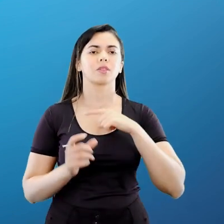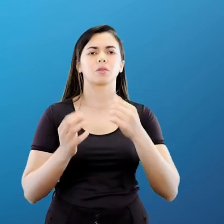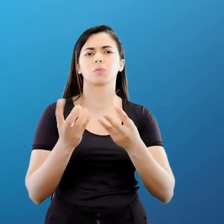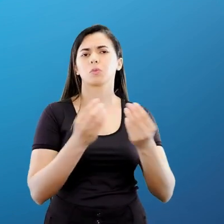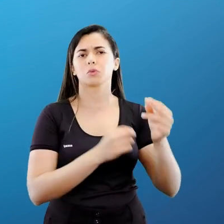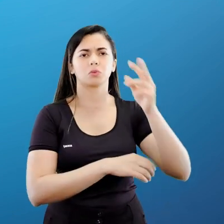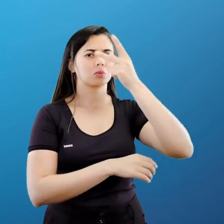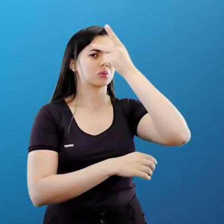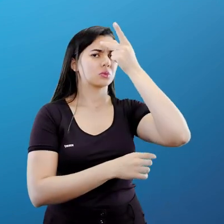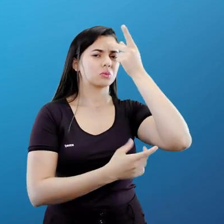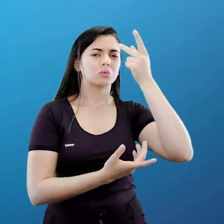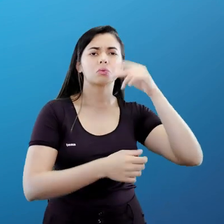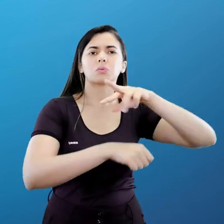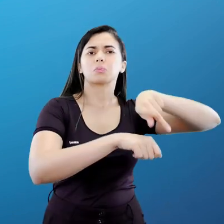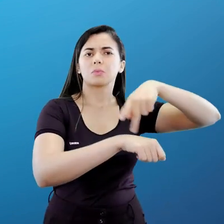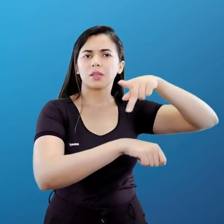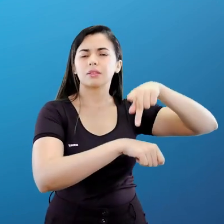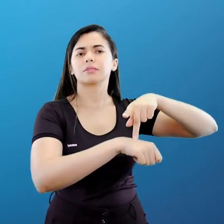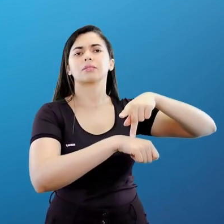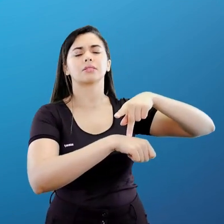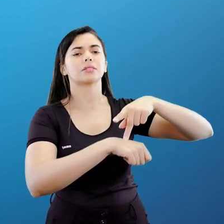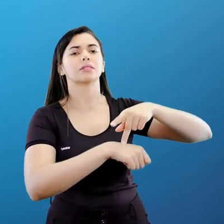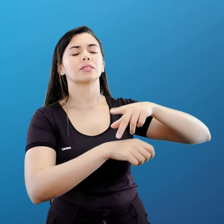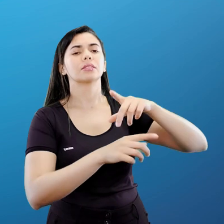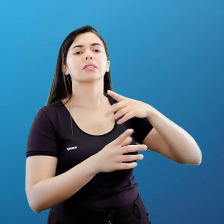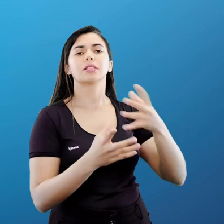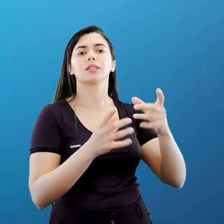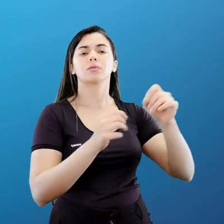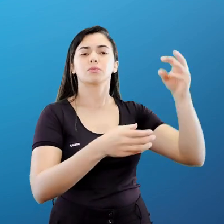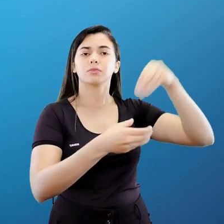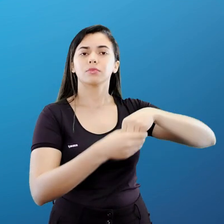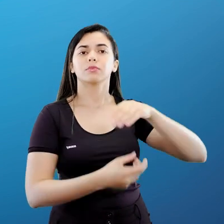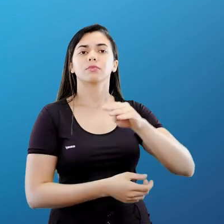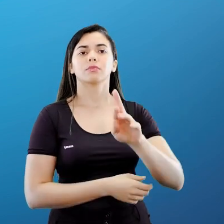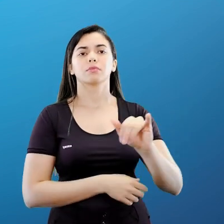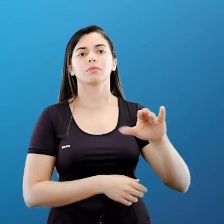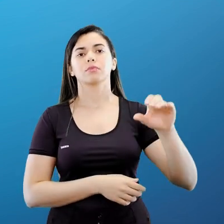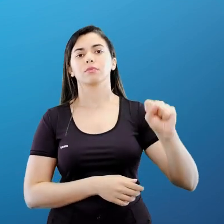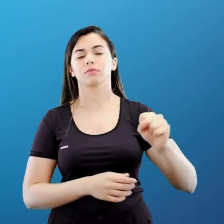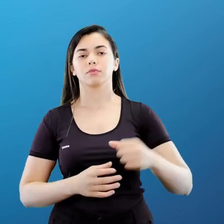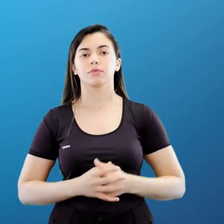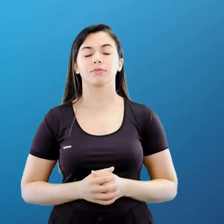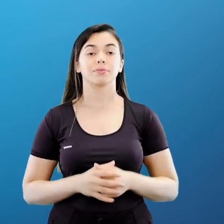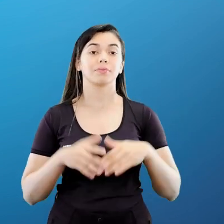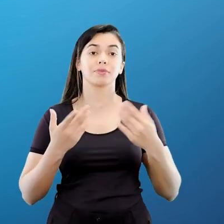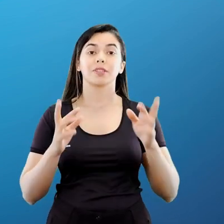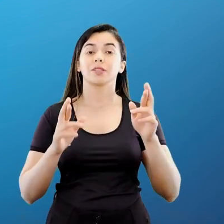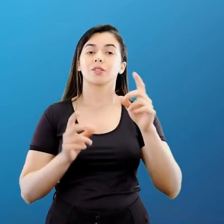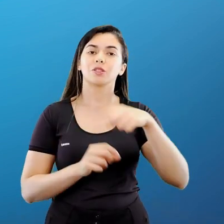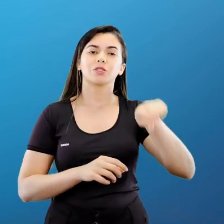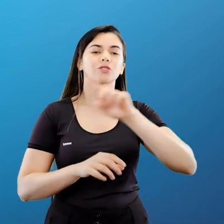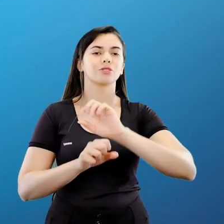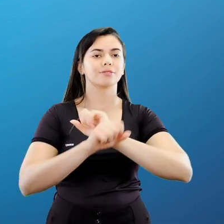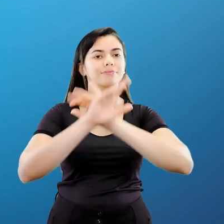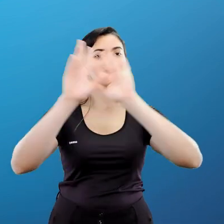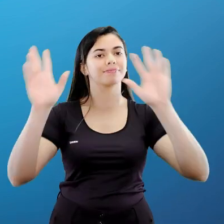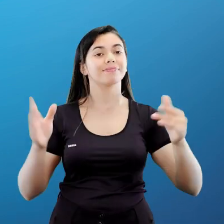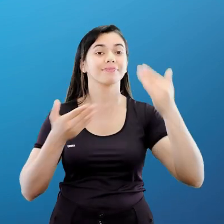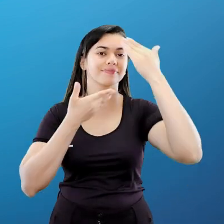entrar, e os eleitos foram esses que a professora acabou de citar pra vocês. Pessoal, espero que tenha ficado claro.